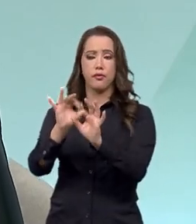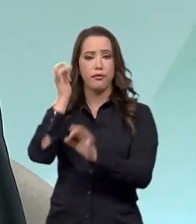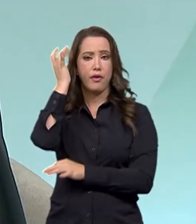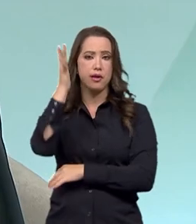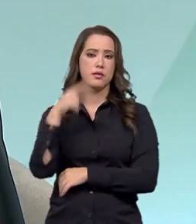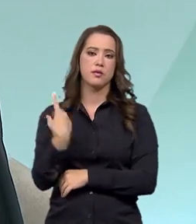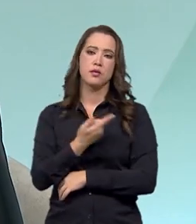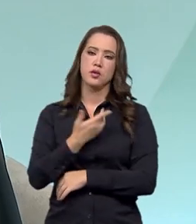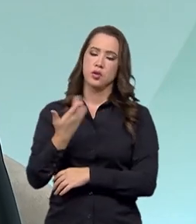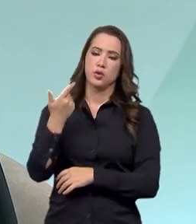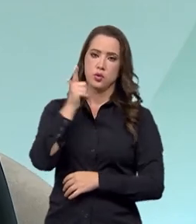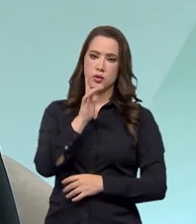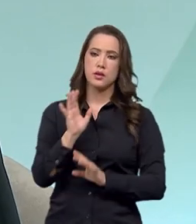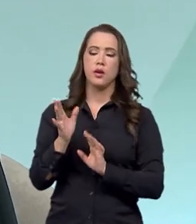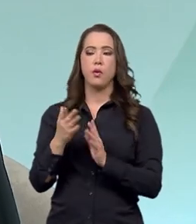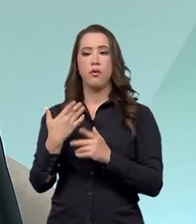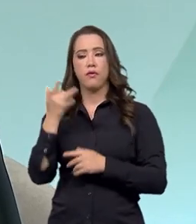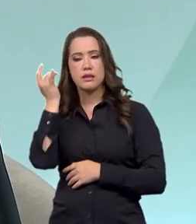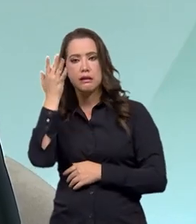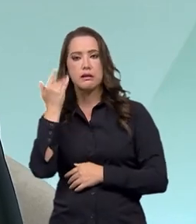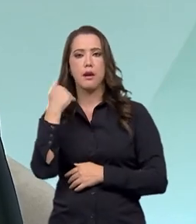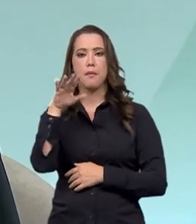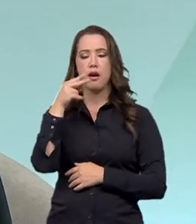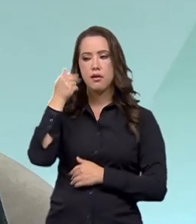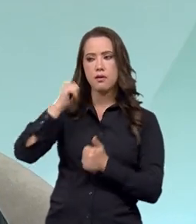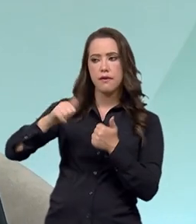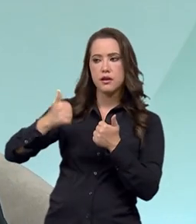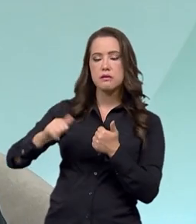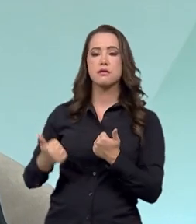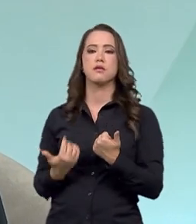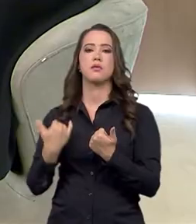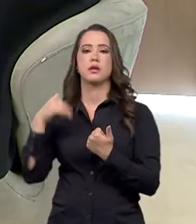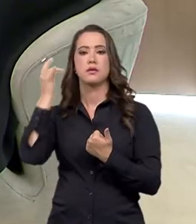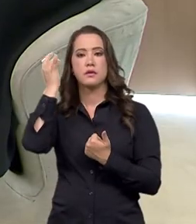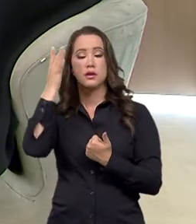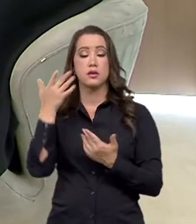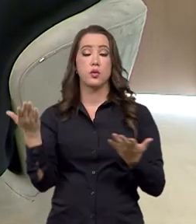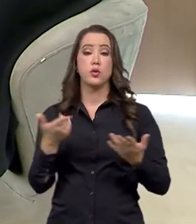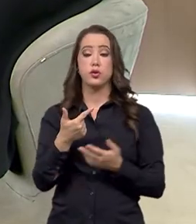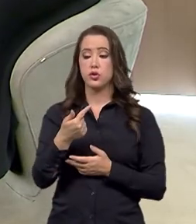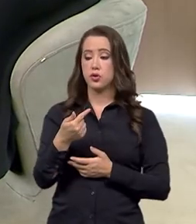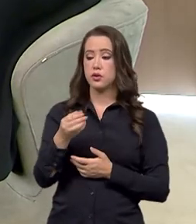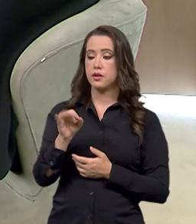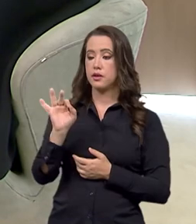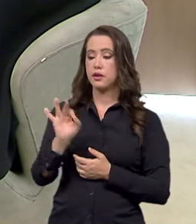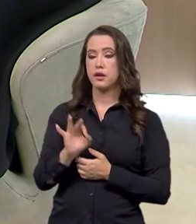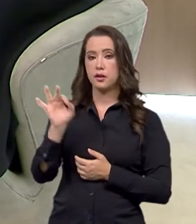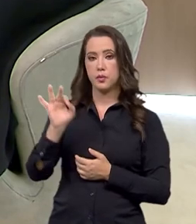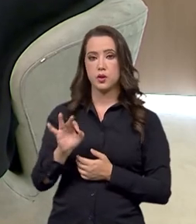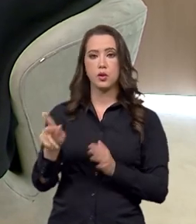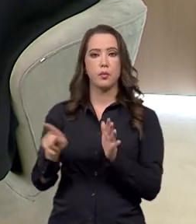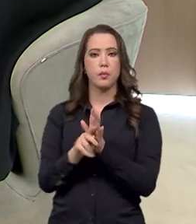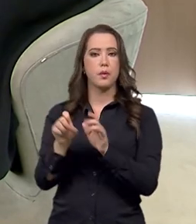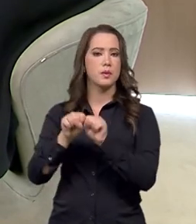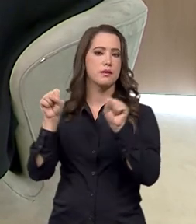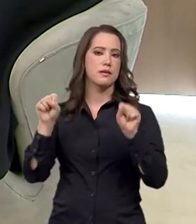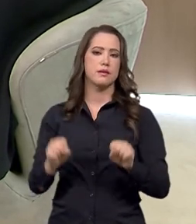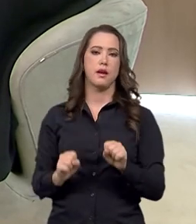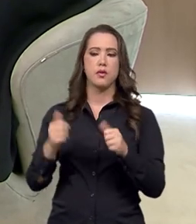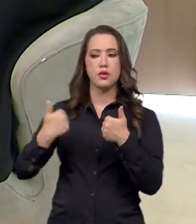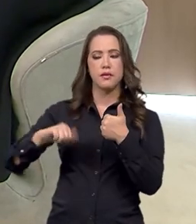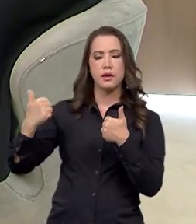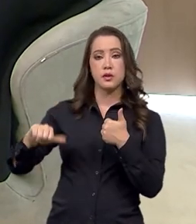parte desse processo. Então, hoje, 70% dos pedidos, o próprio sistema analisa, porque tem critérios